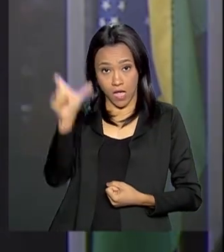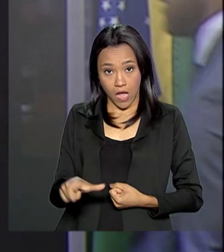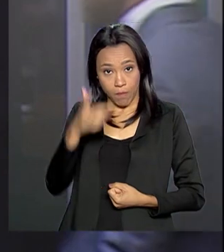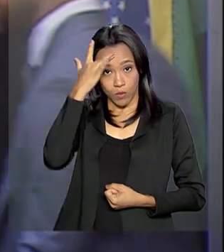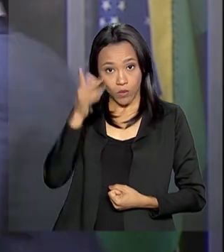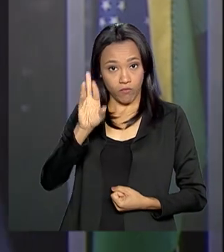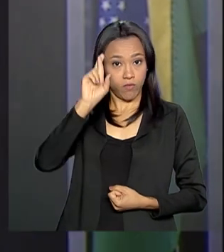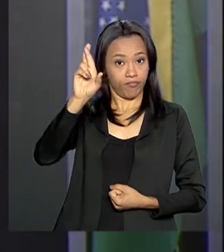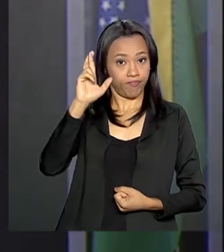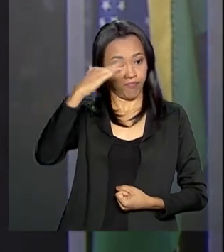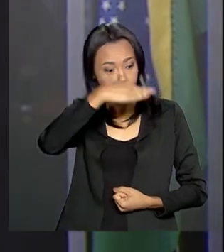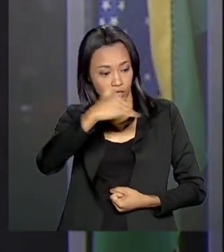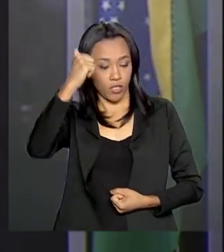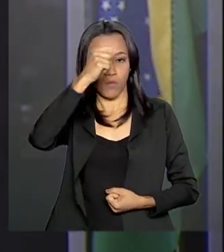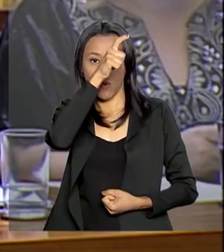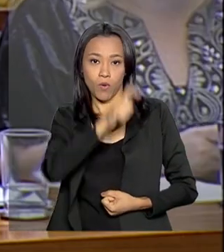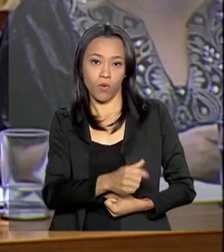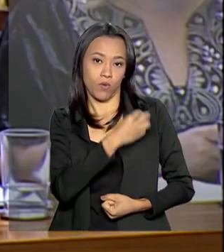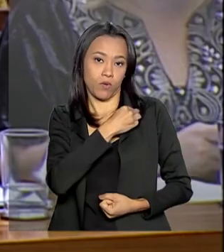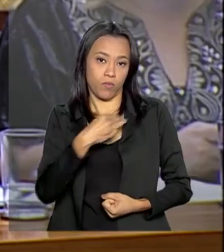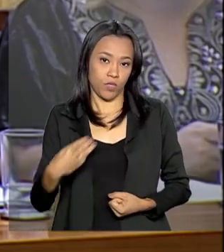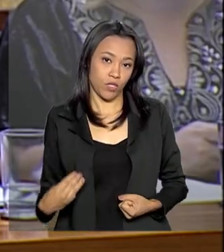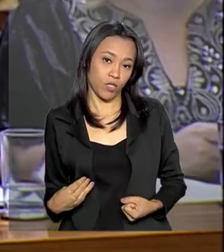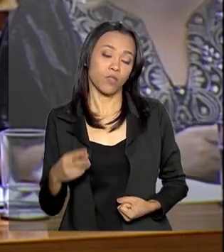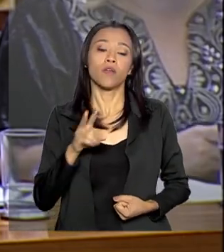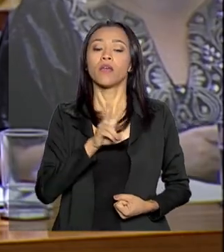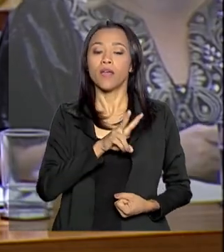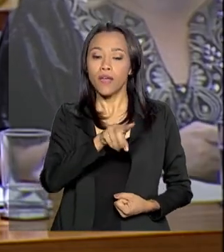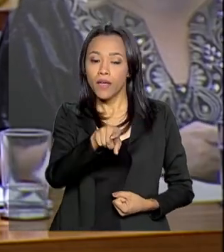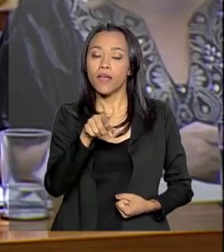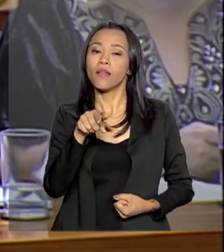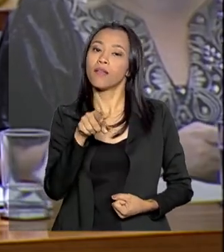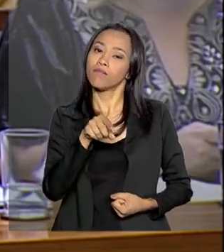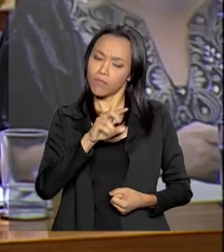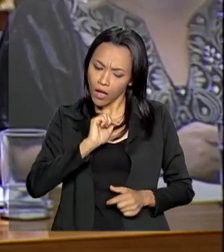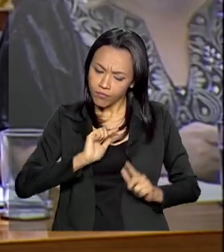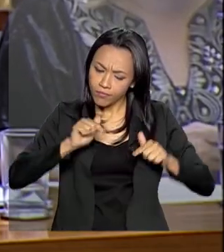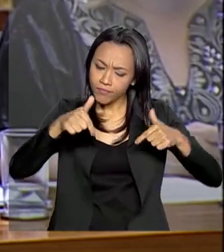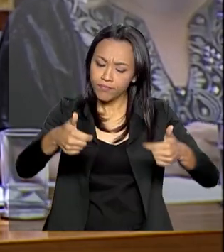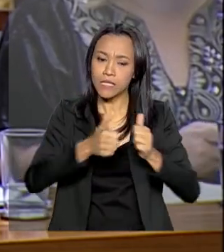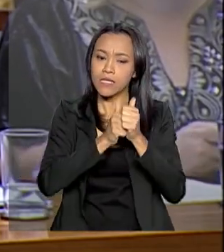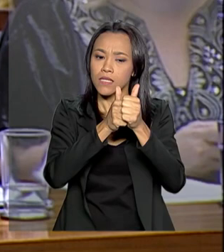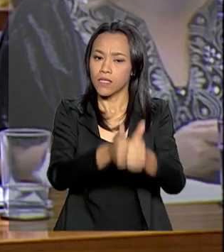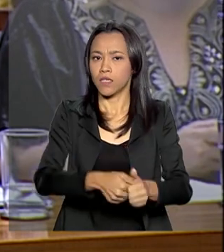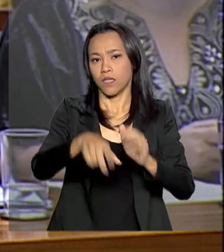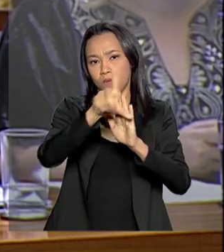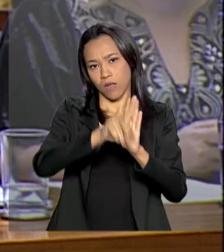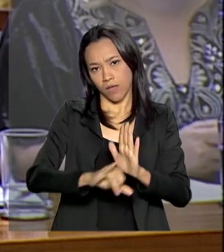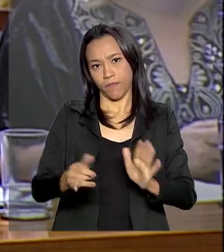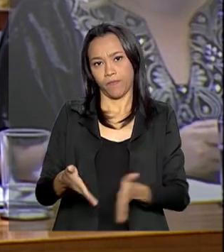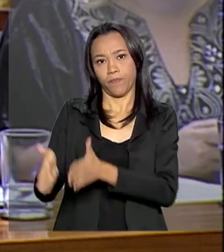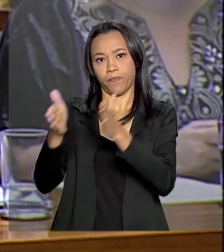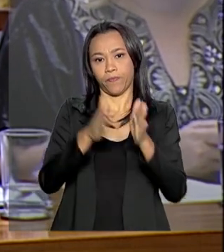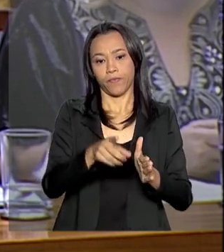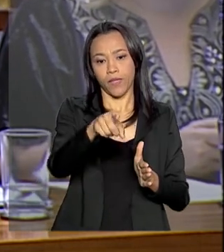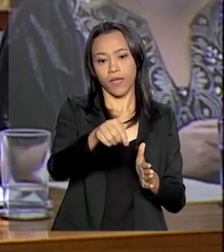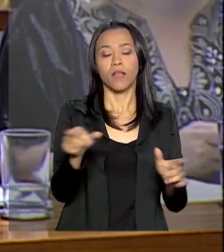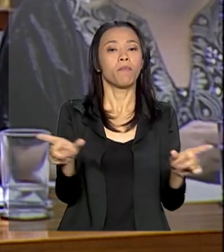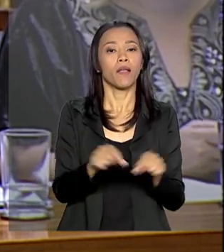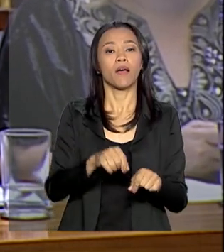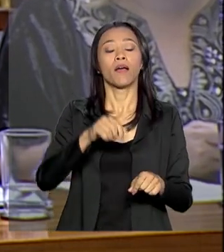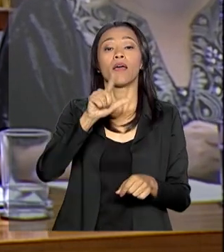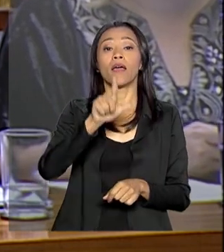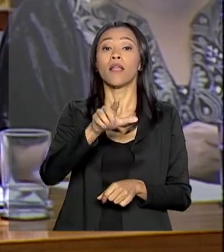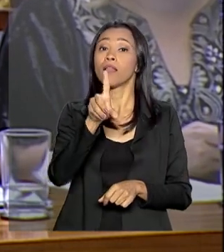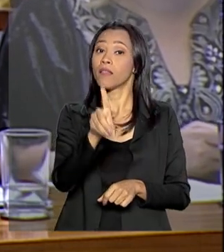o deputado Orlando Silva, do PCdoB, Weintraub disse que está agindo conforme a lei. Nós somos obrigados pela lei de responsabilidade fiscal